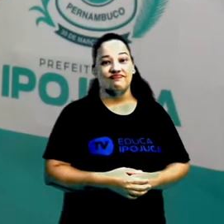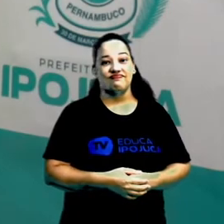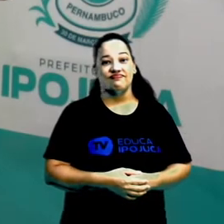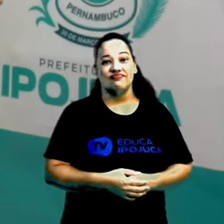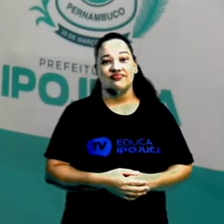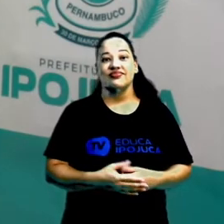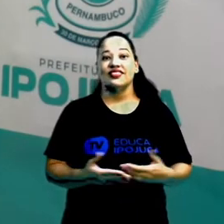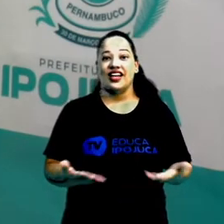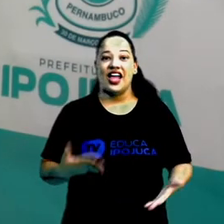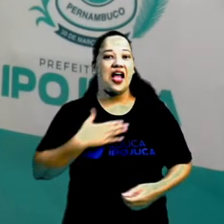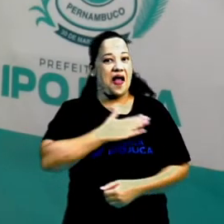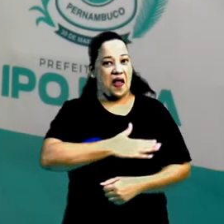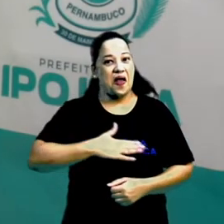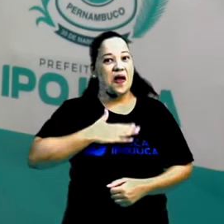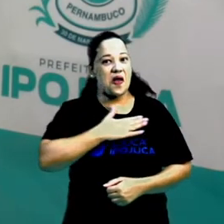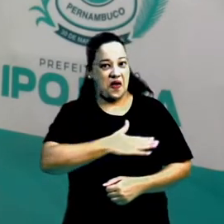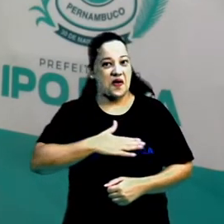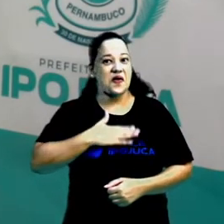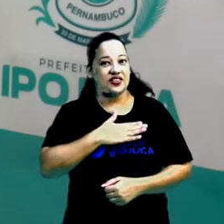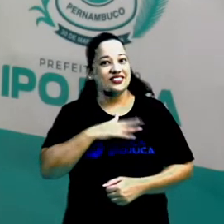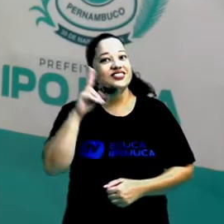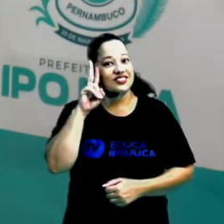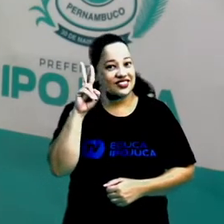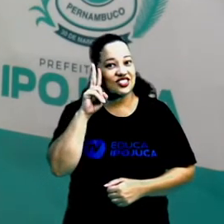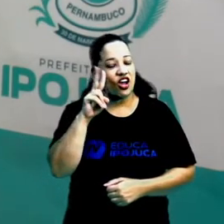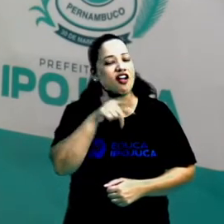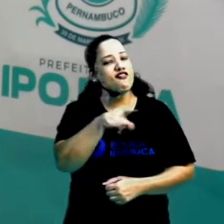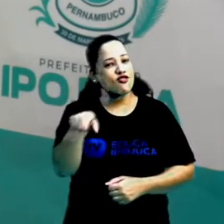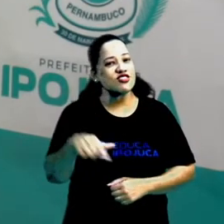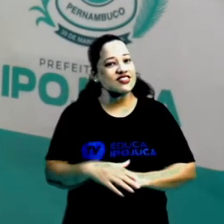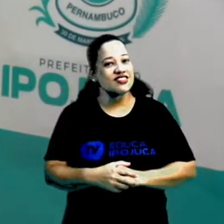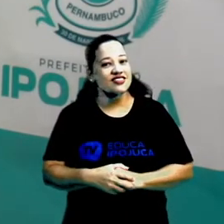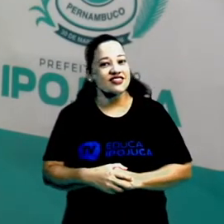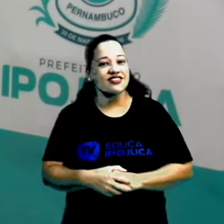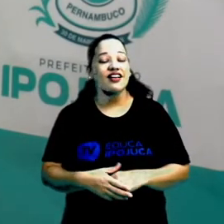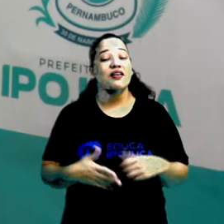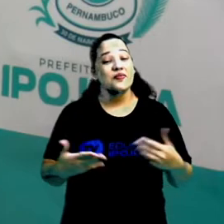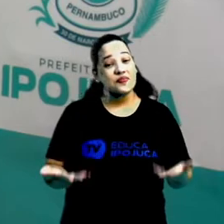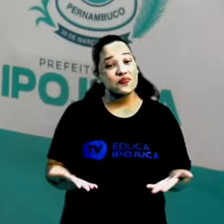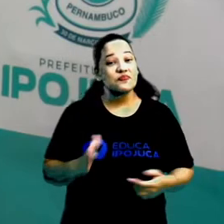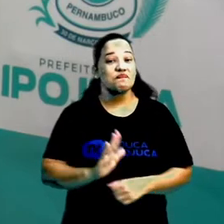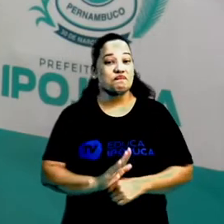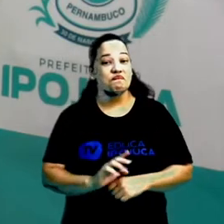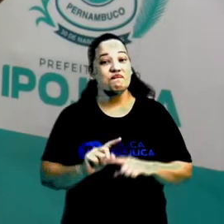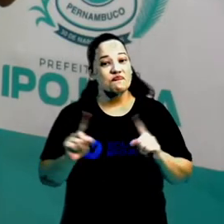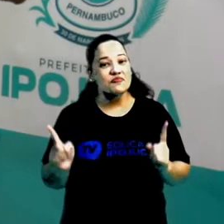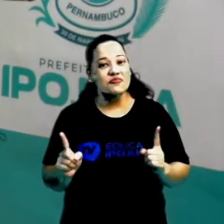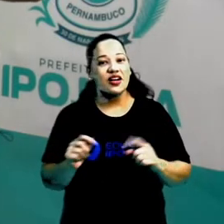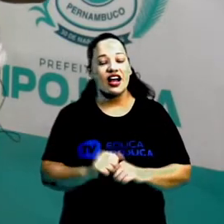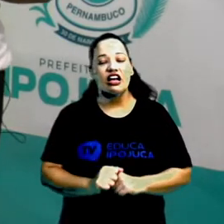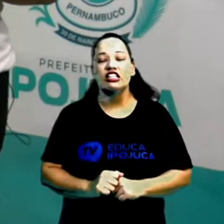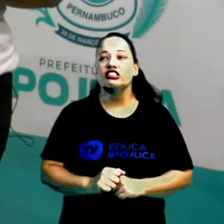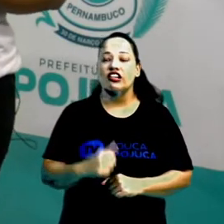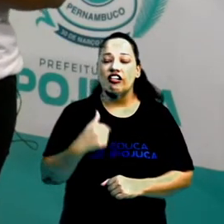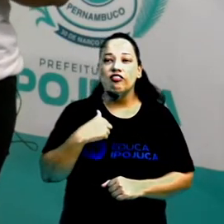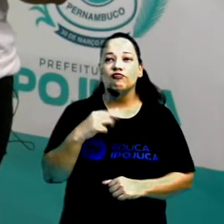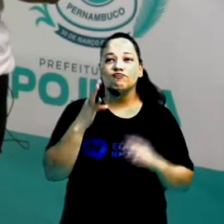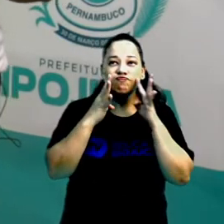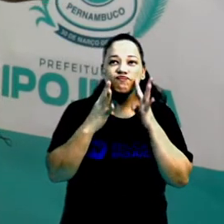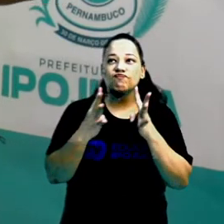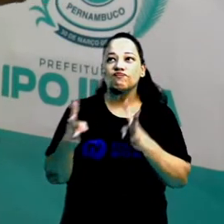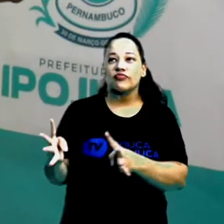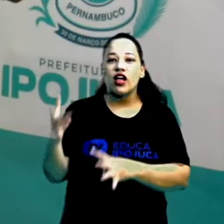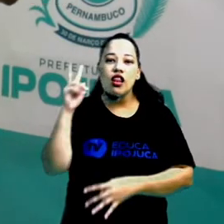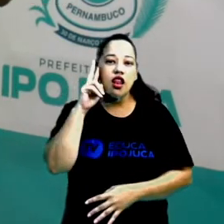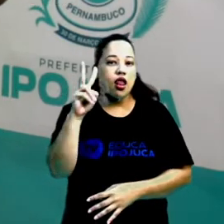Eu gostei muito dessa história. E você? Mas ao ouvir toda essa história e